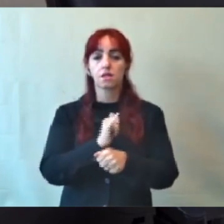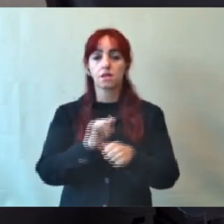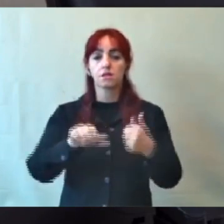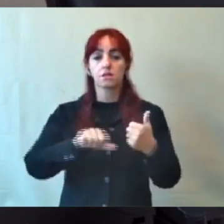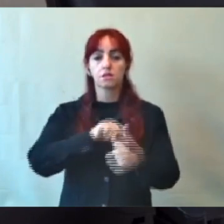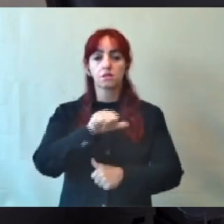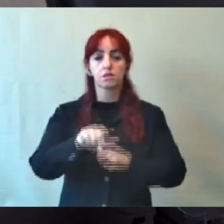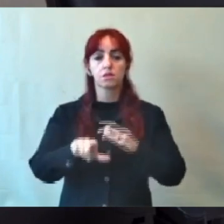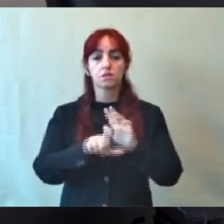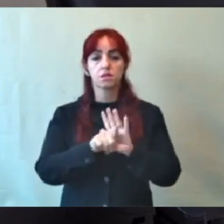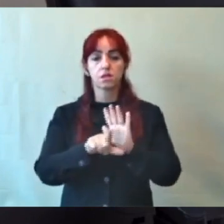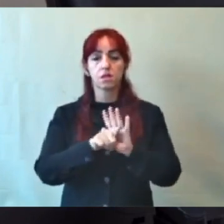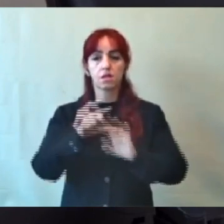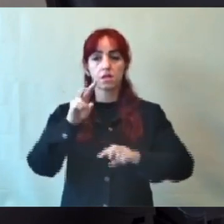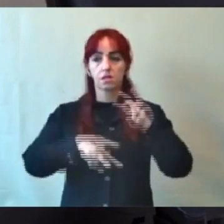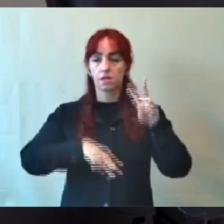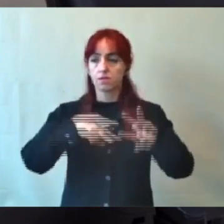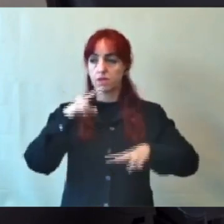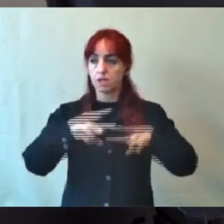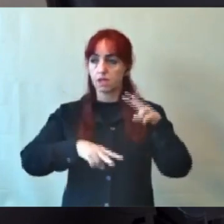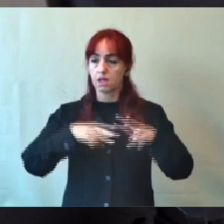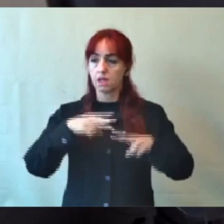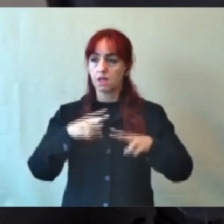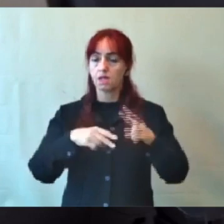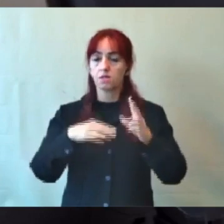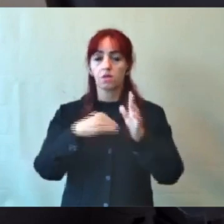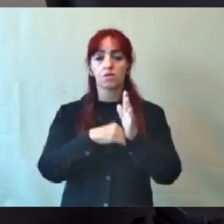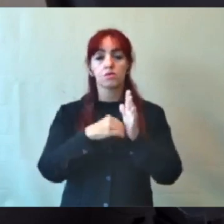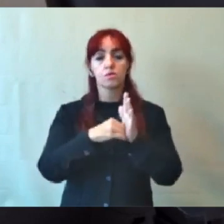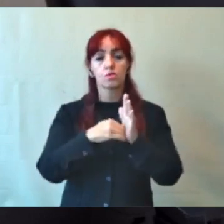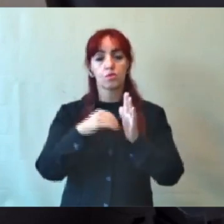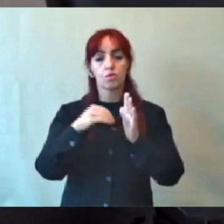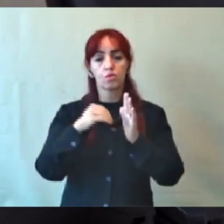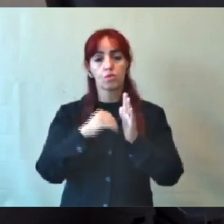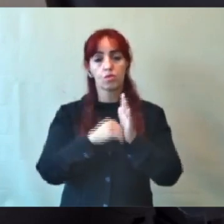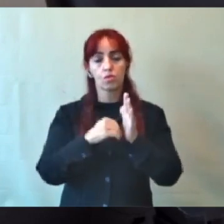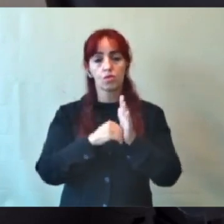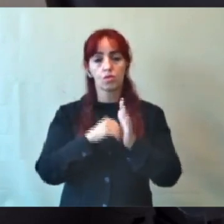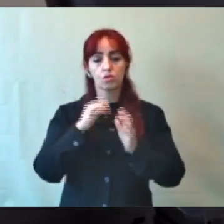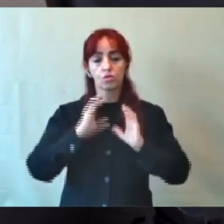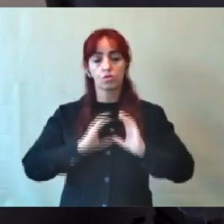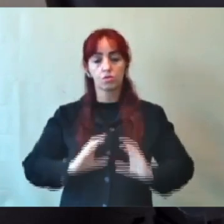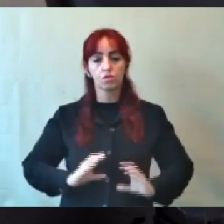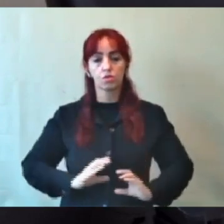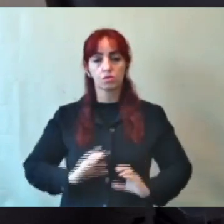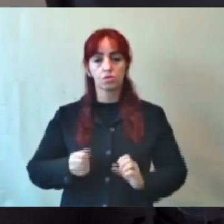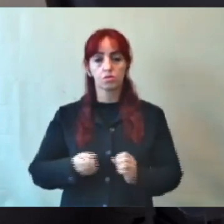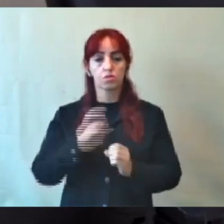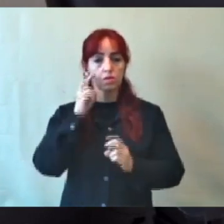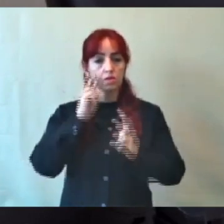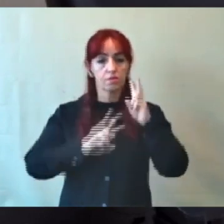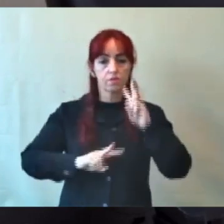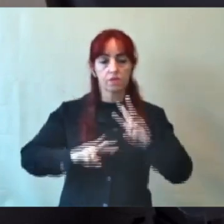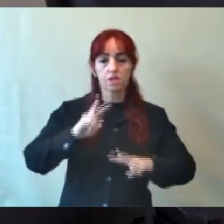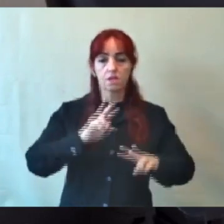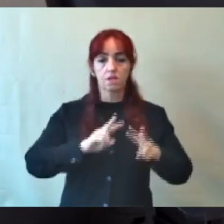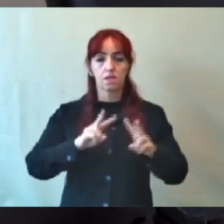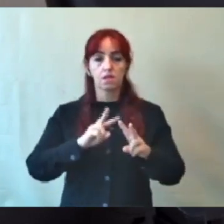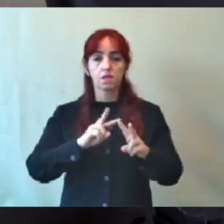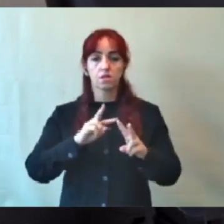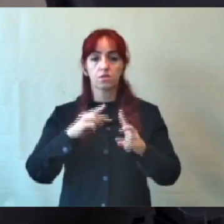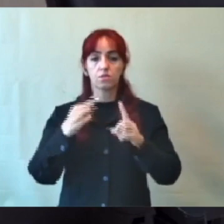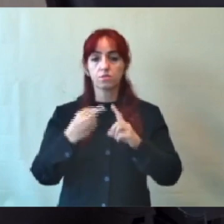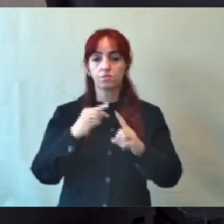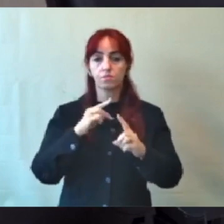partir da avaliação da eficácia do atual Código de Posturas em vigor, visando sua revisão de forma condizente à atual realidade do município